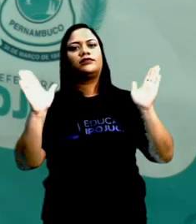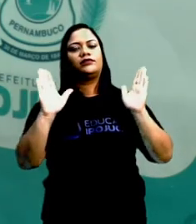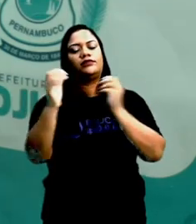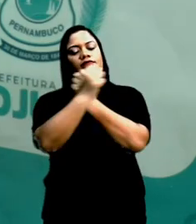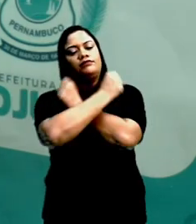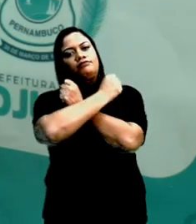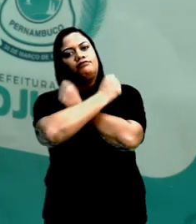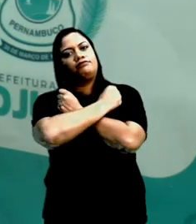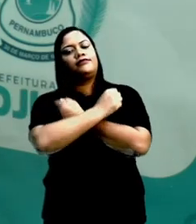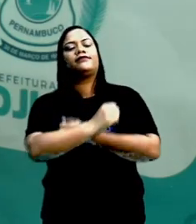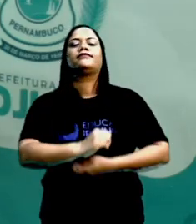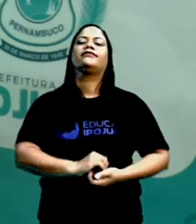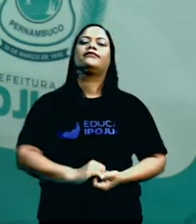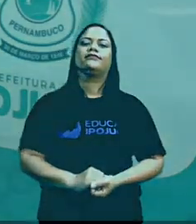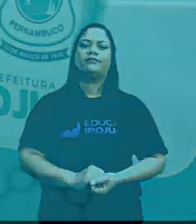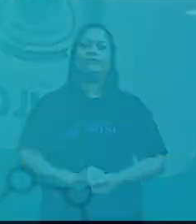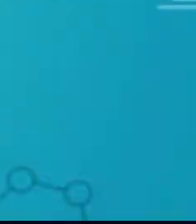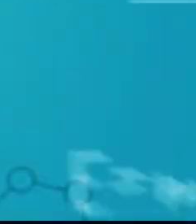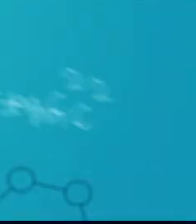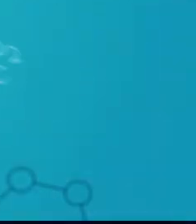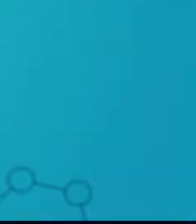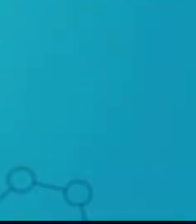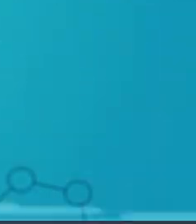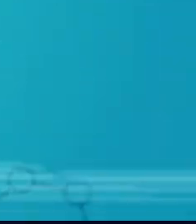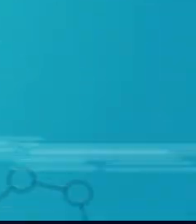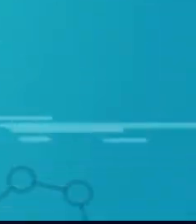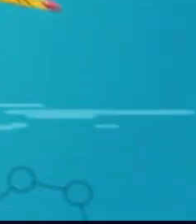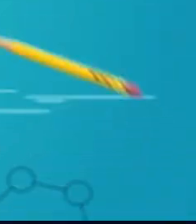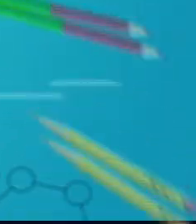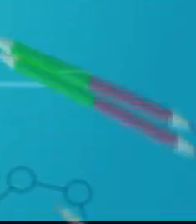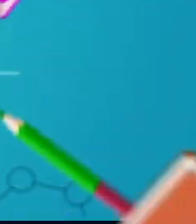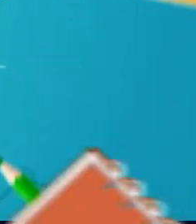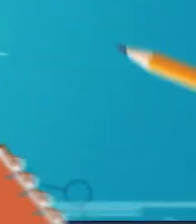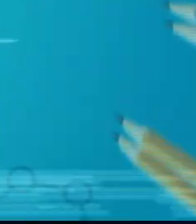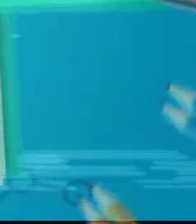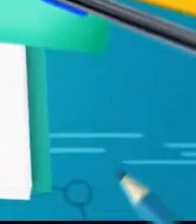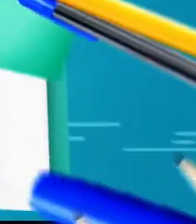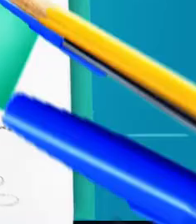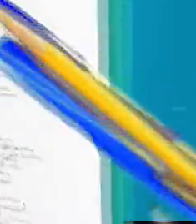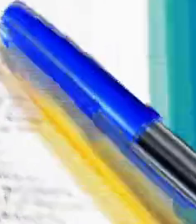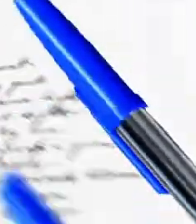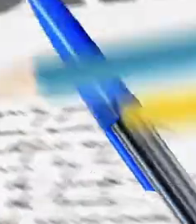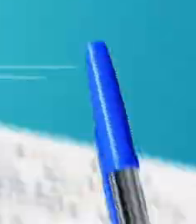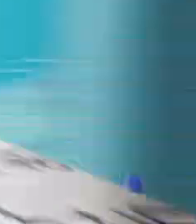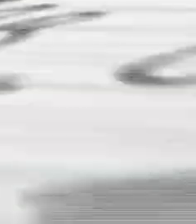um abraço. Tchau, tchau. Tchau, tchau.